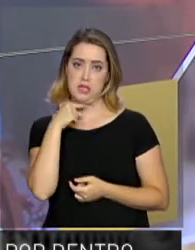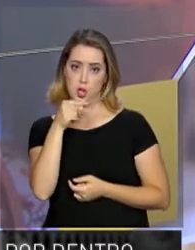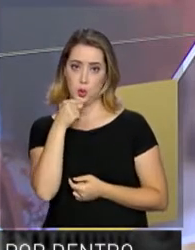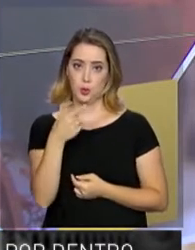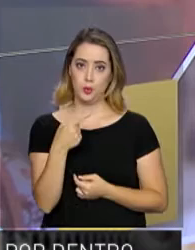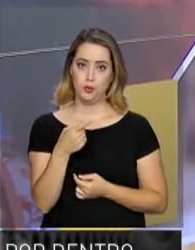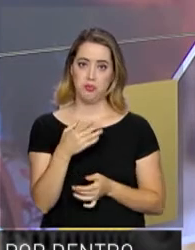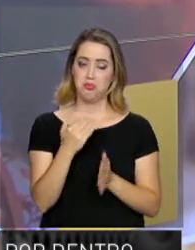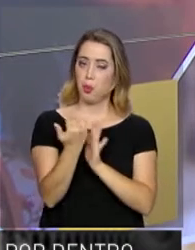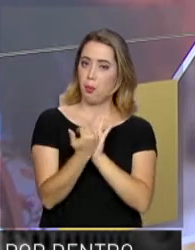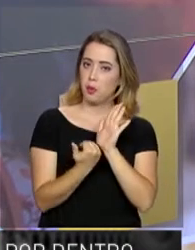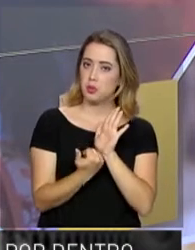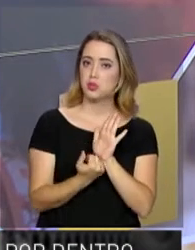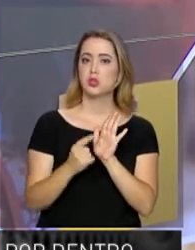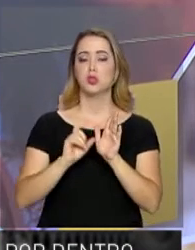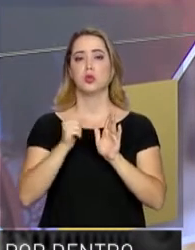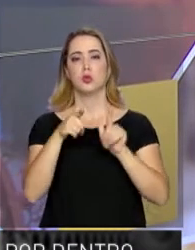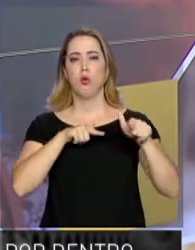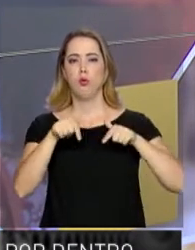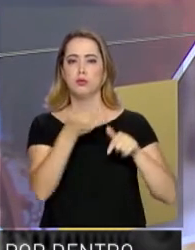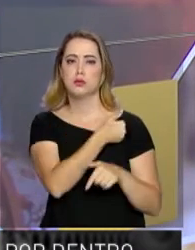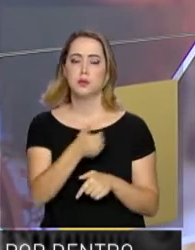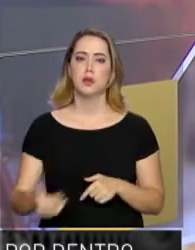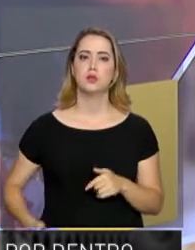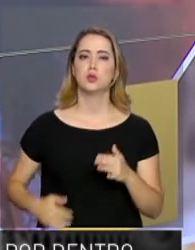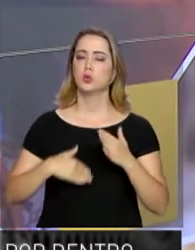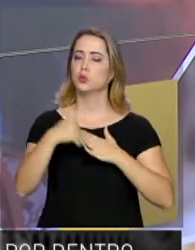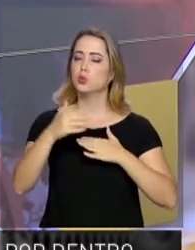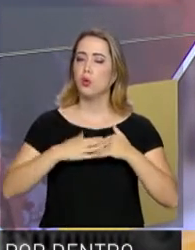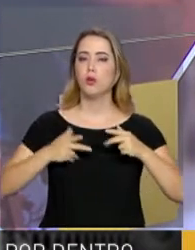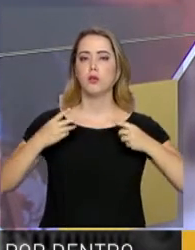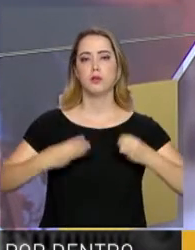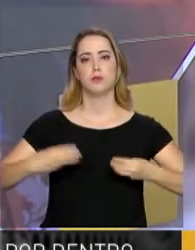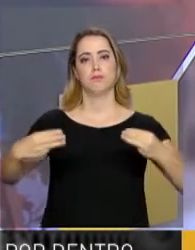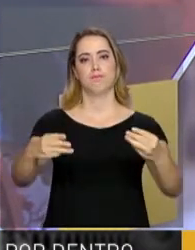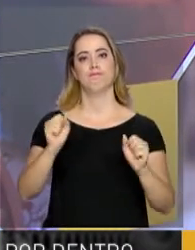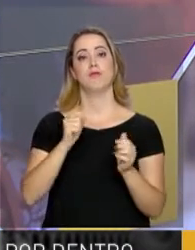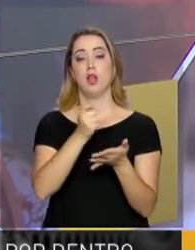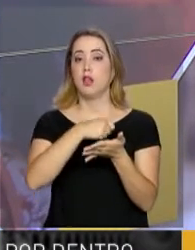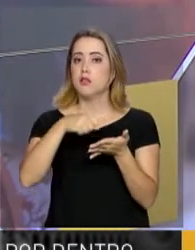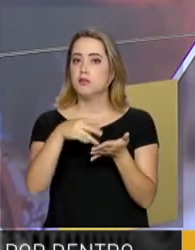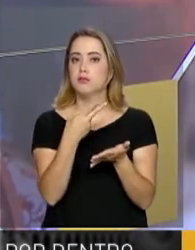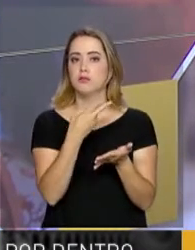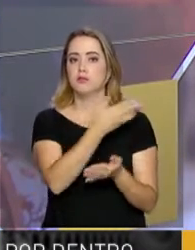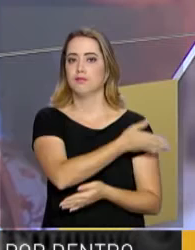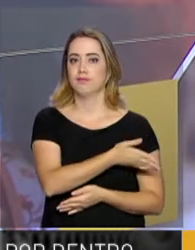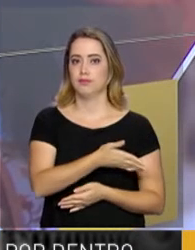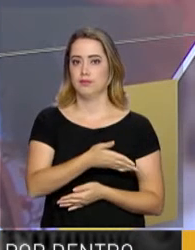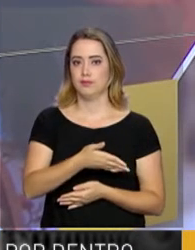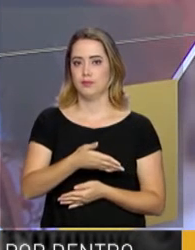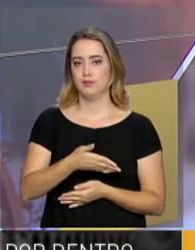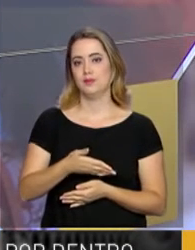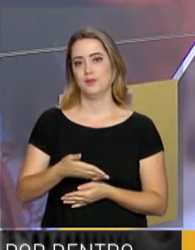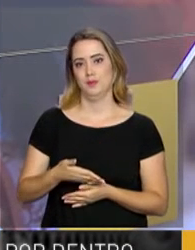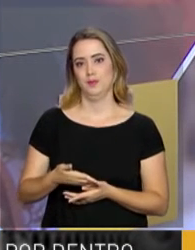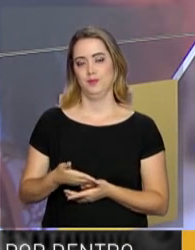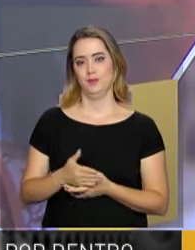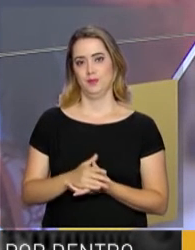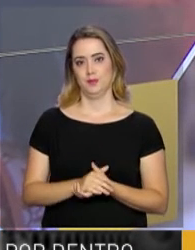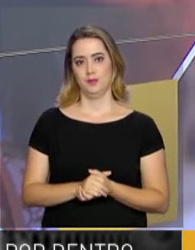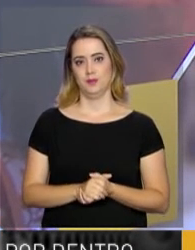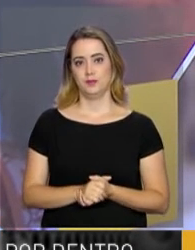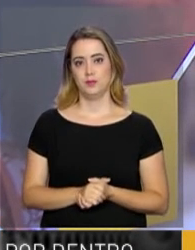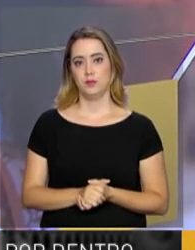dúvidas sobre algum projeto ou ação do governo, de qualquer ministério, escreva para por dentro do governo, arroba presidencia